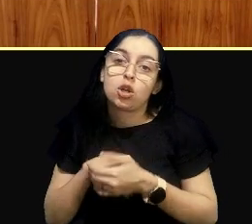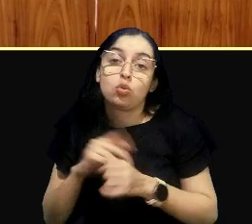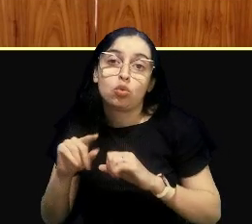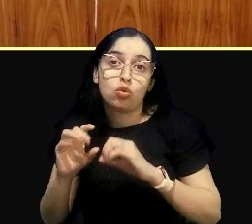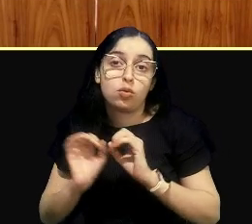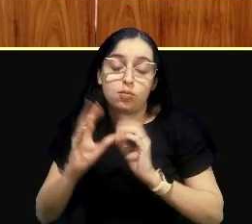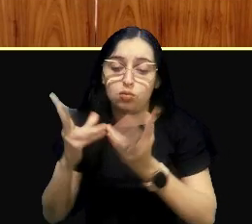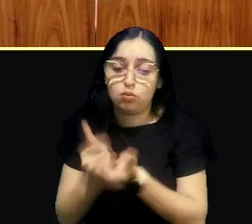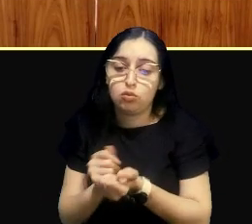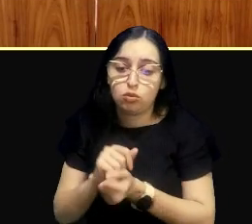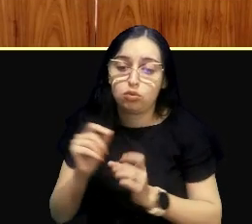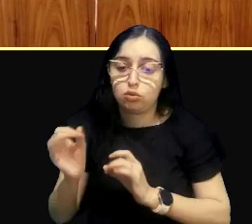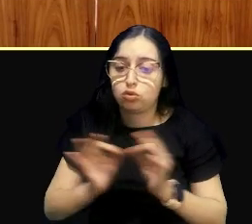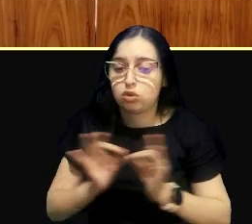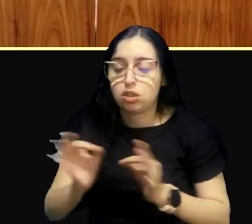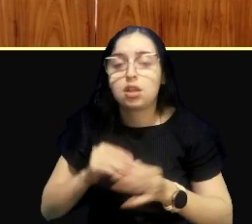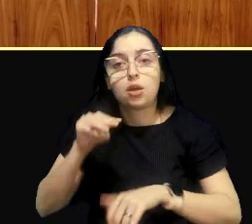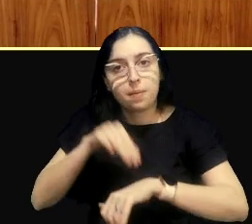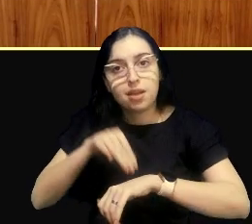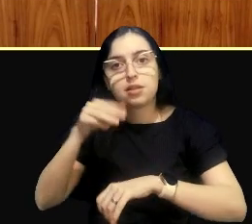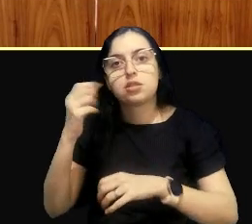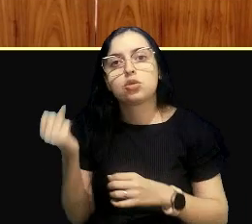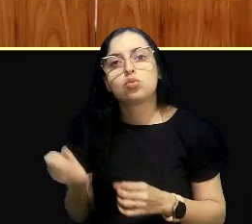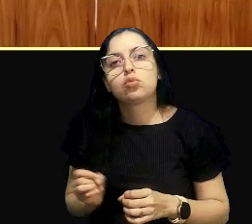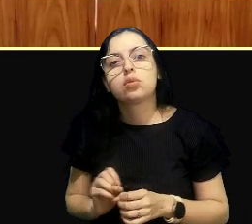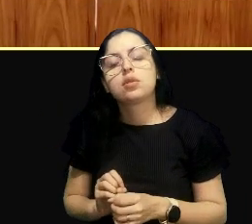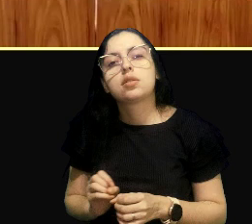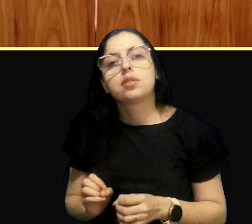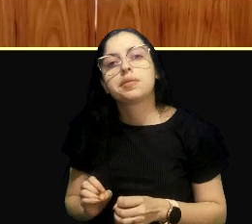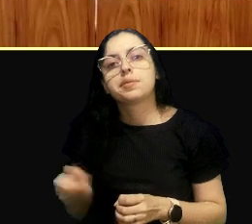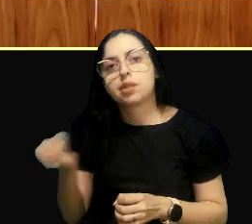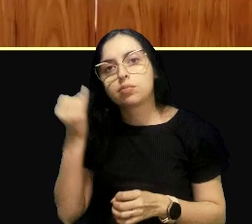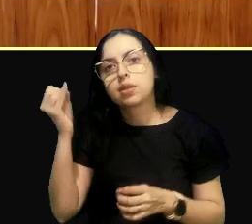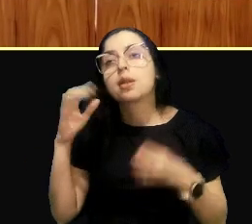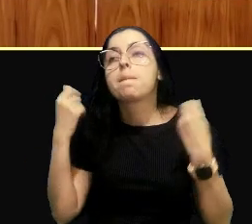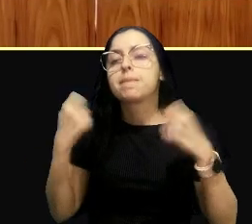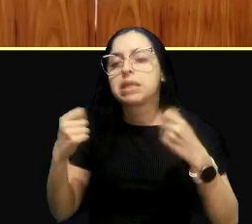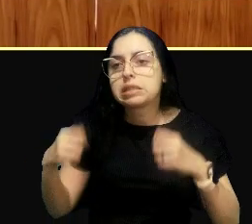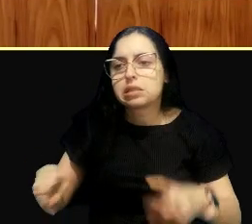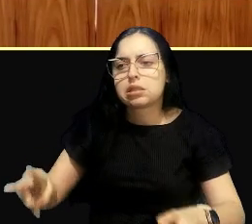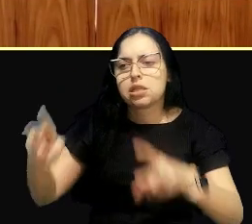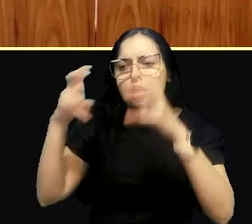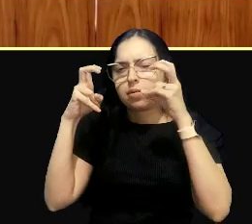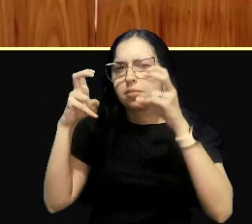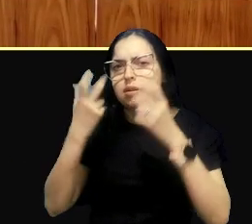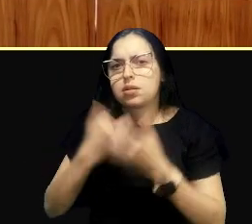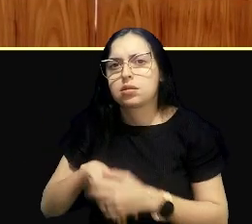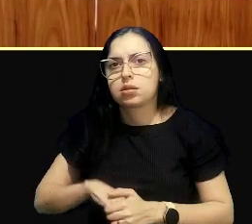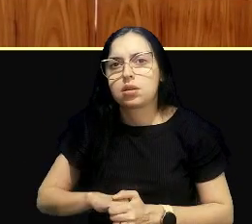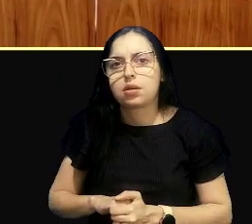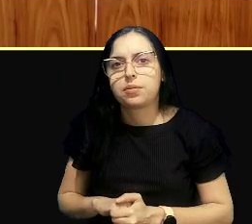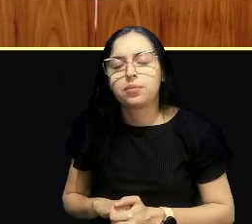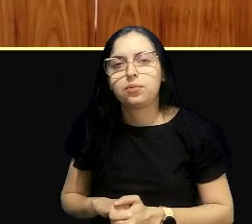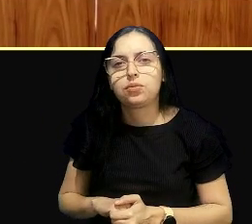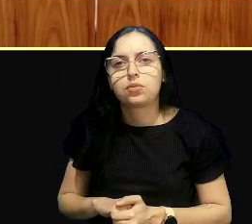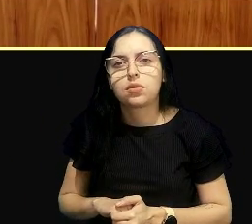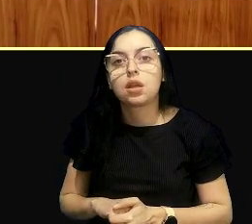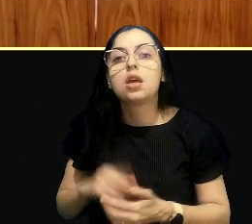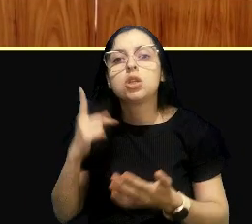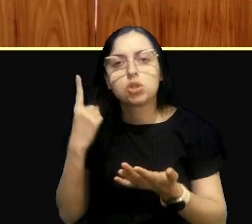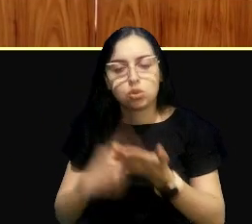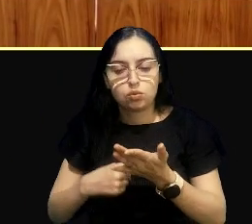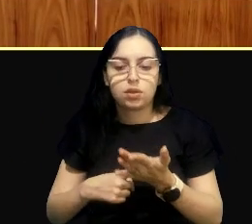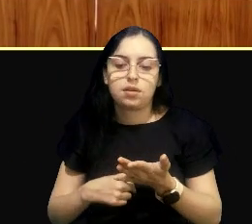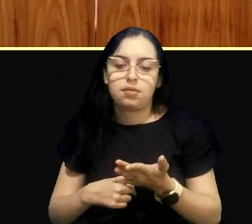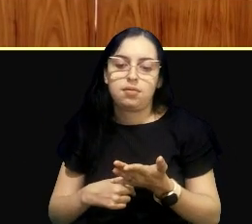principalmente da magistratura, tem que, prestar, prestar atenção, e, e, e confiar mesmo,